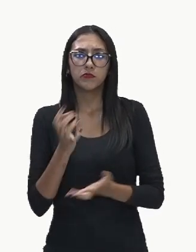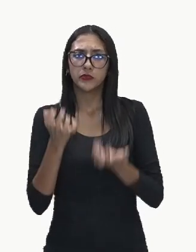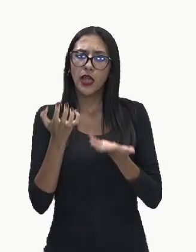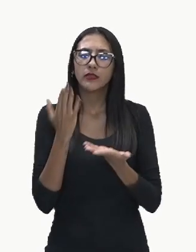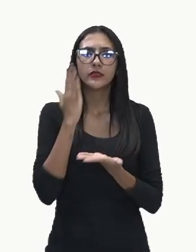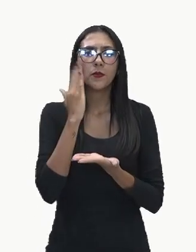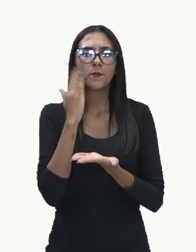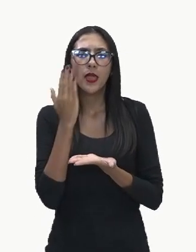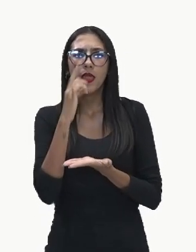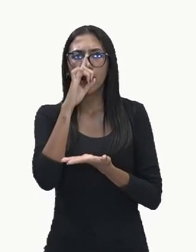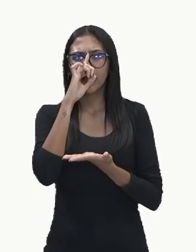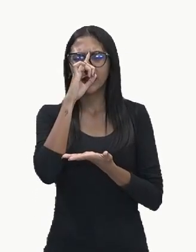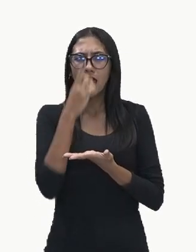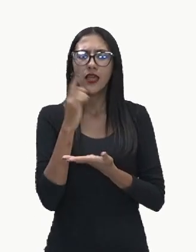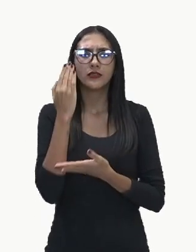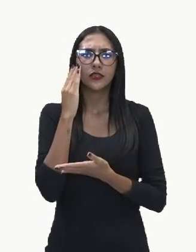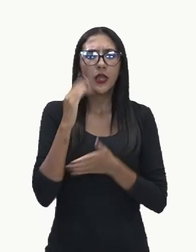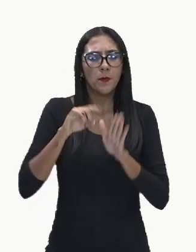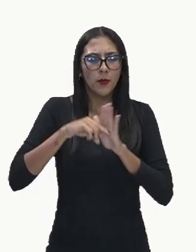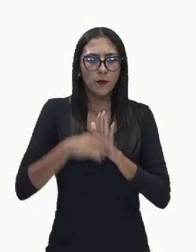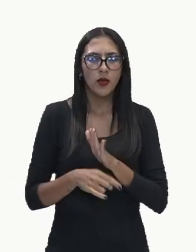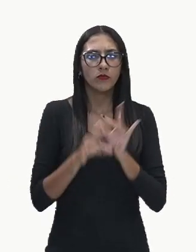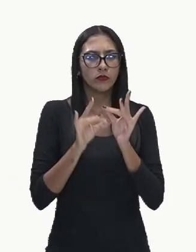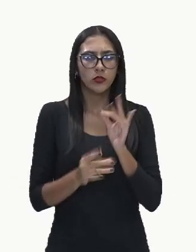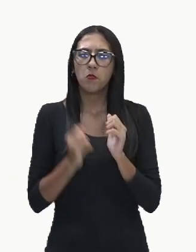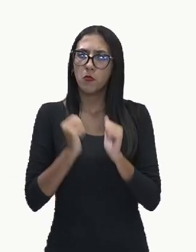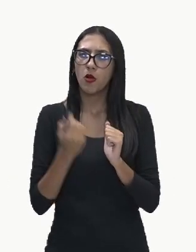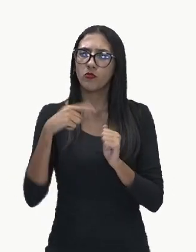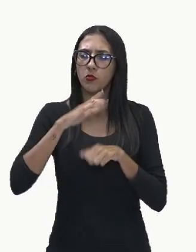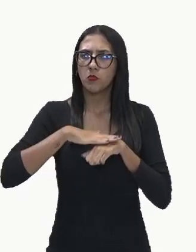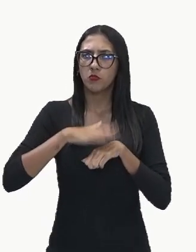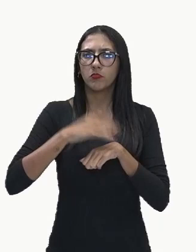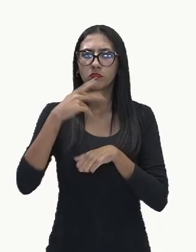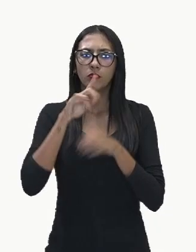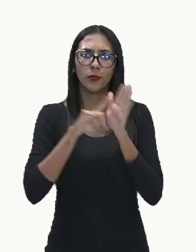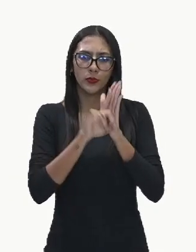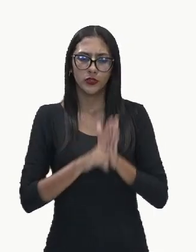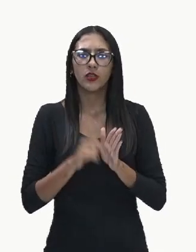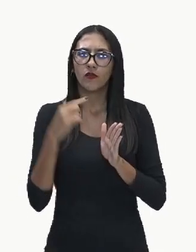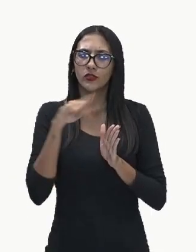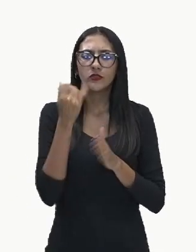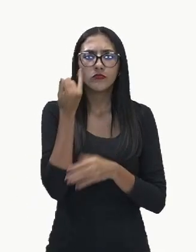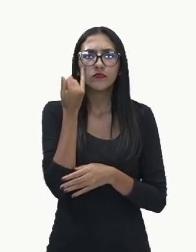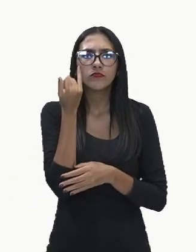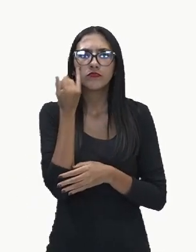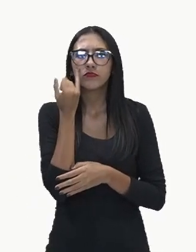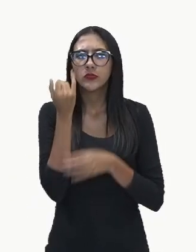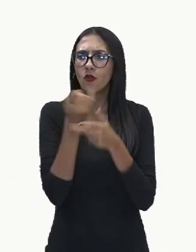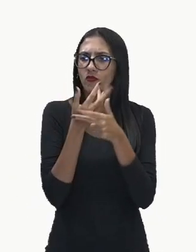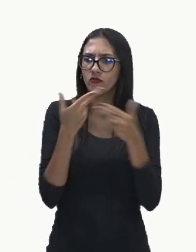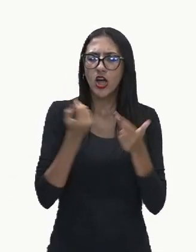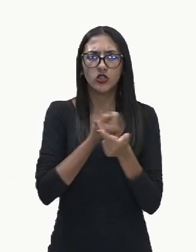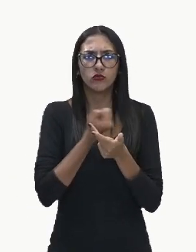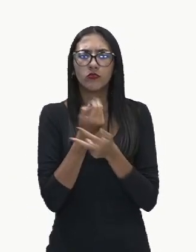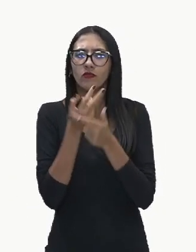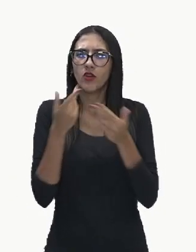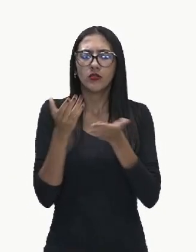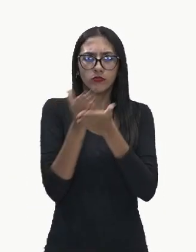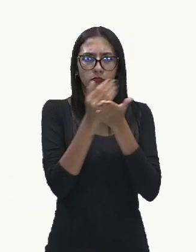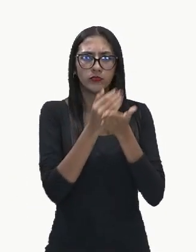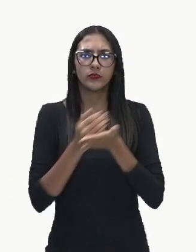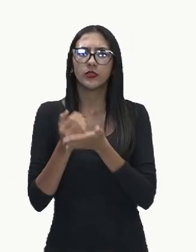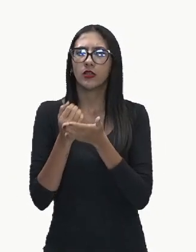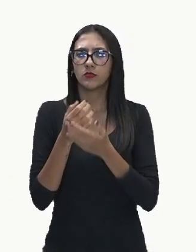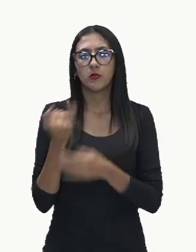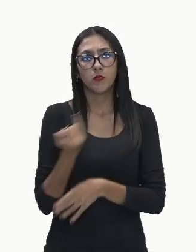se aprofundar, você procure aí esse relatório que você vai ver bastante coisa, bastante números interessantes aí,